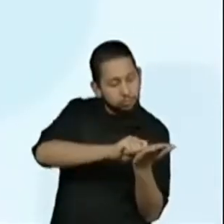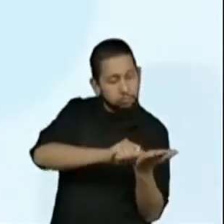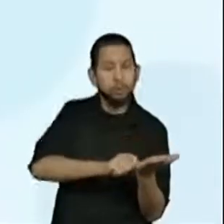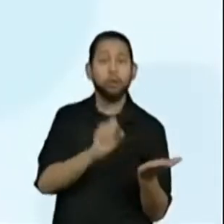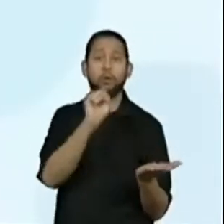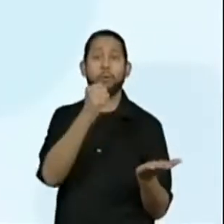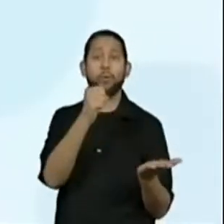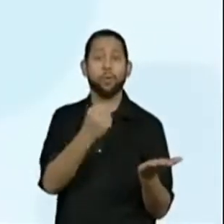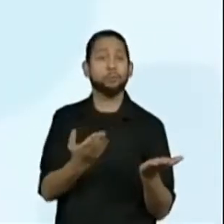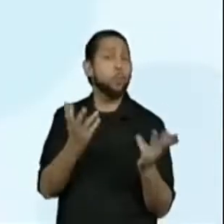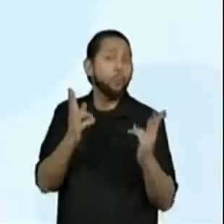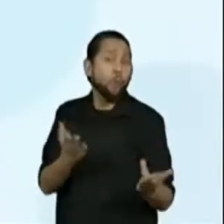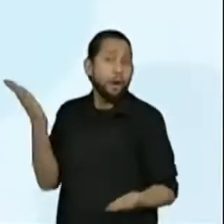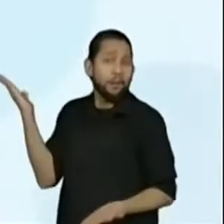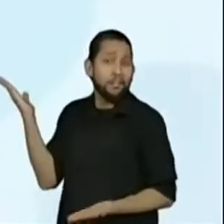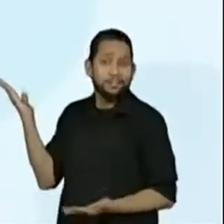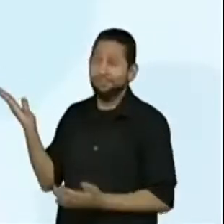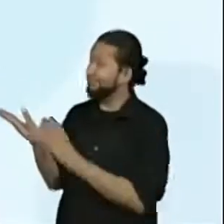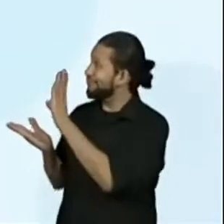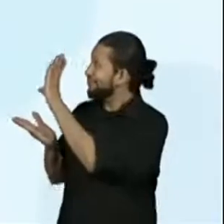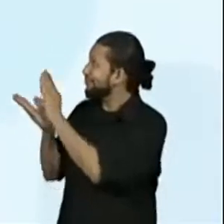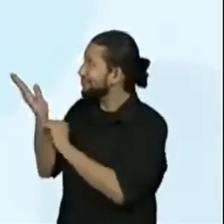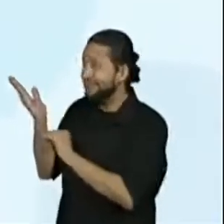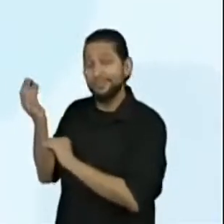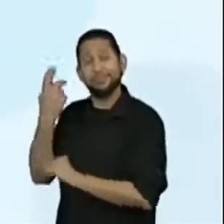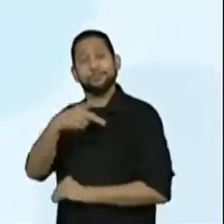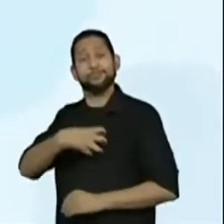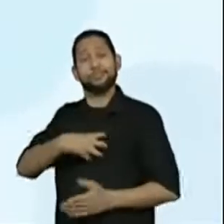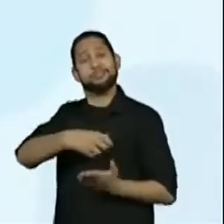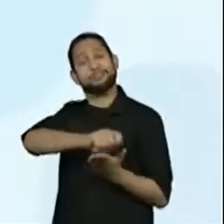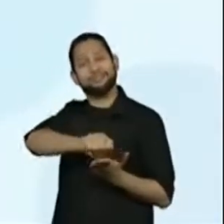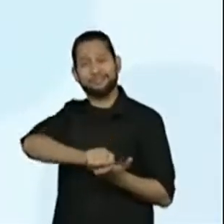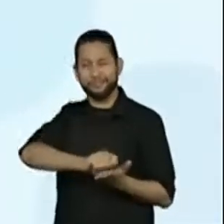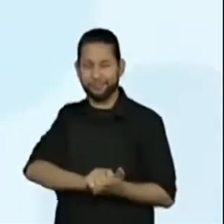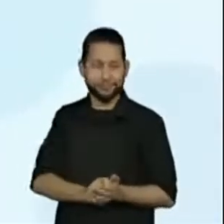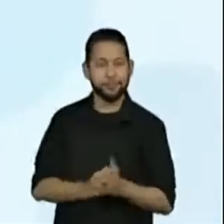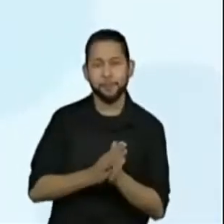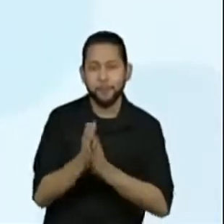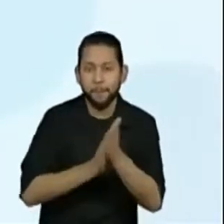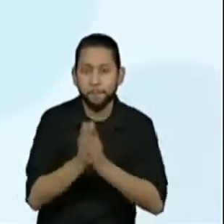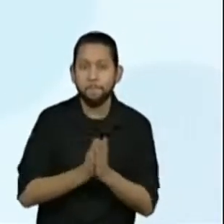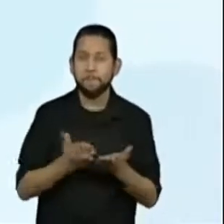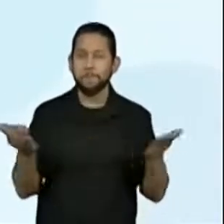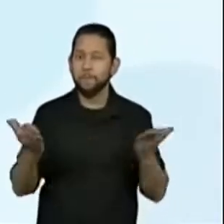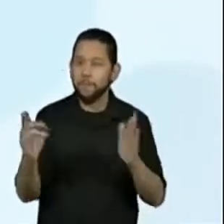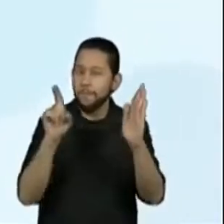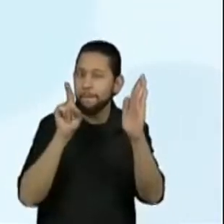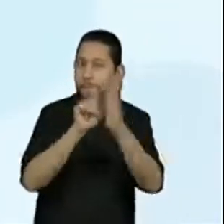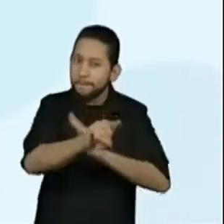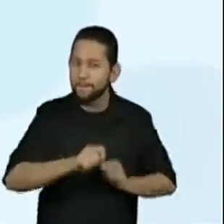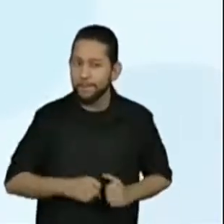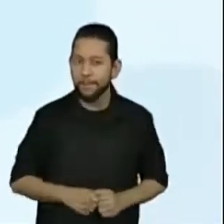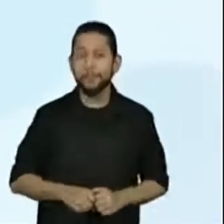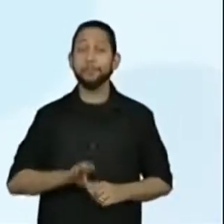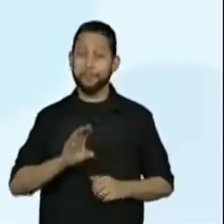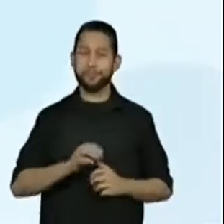centímetros. Pergunta. Vamos lá. Pergunta. 1 centímetro